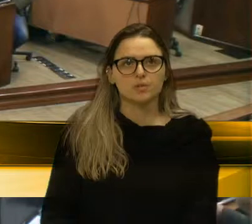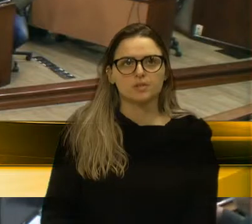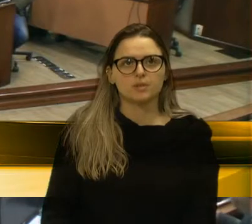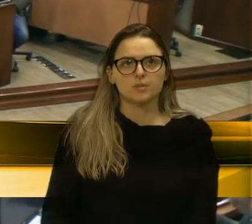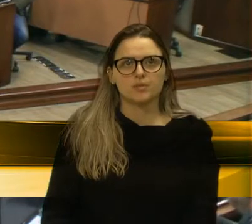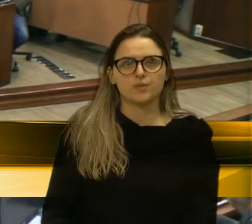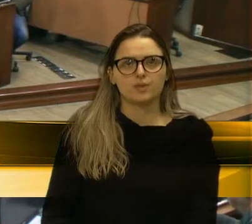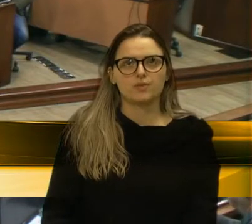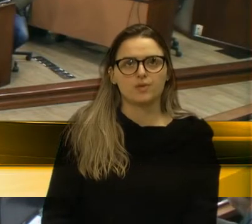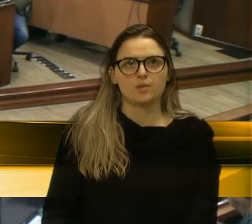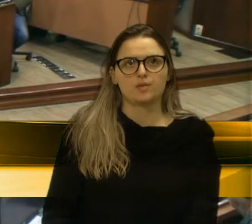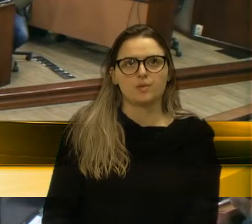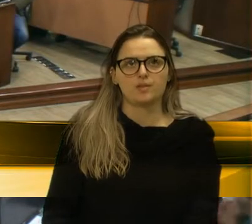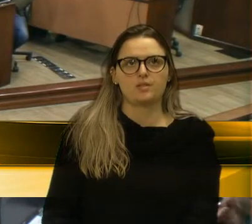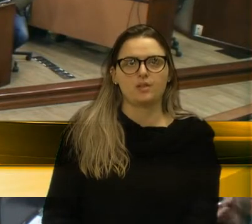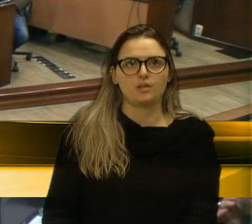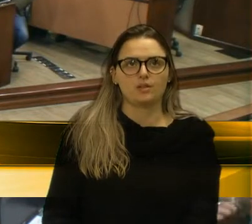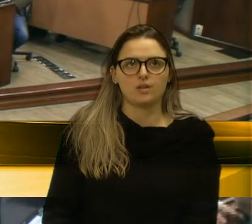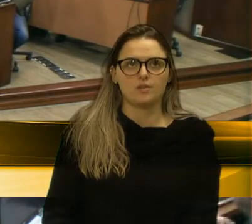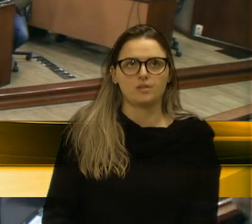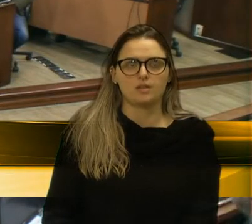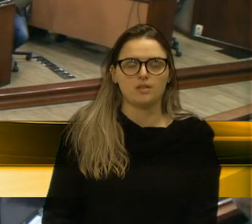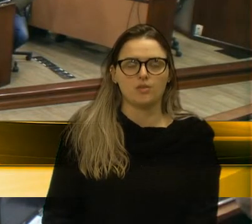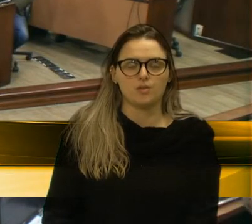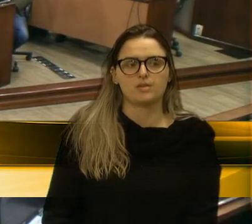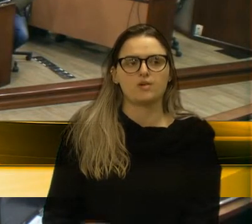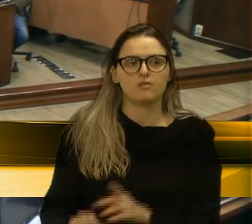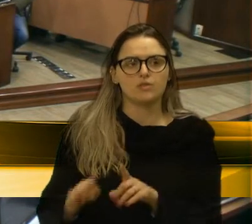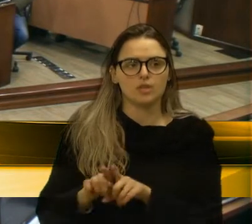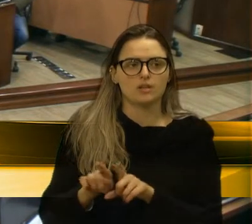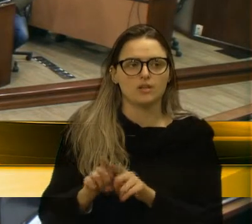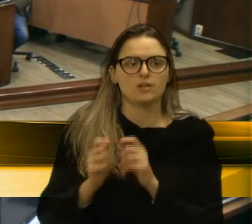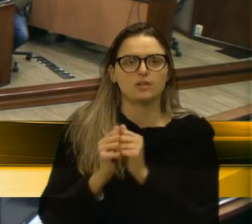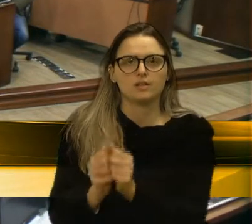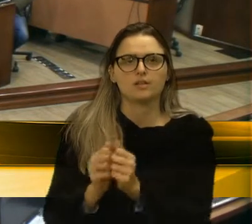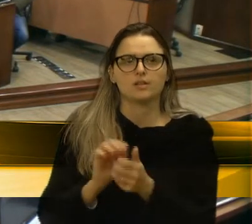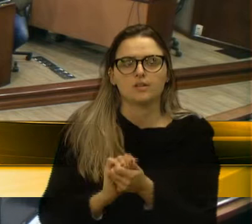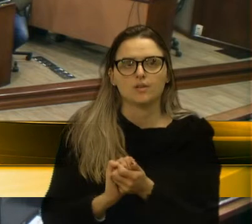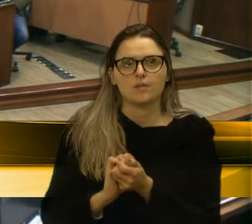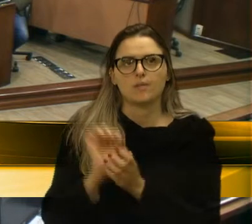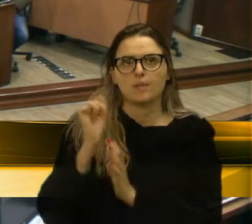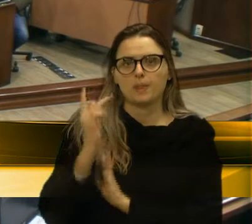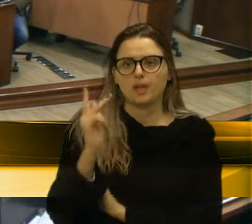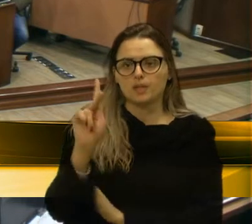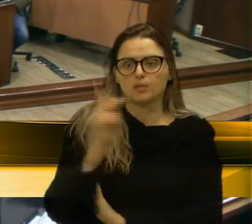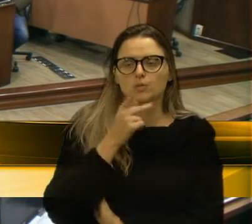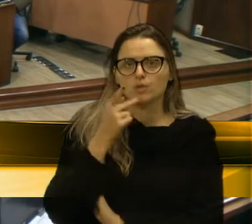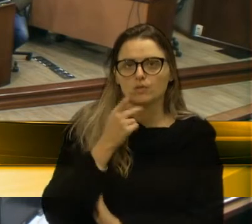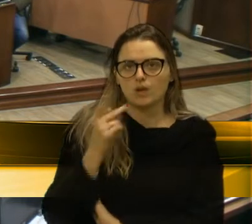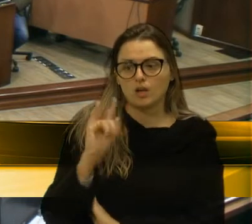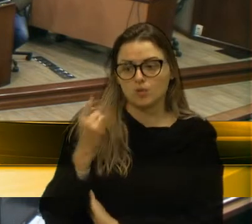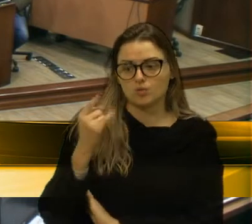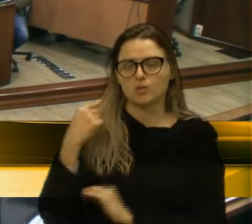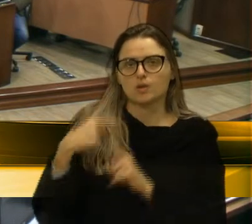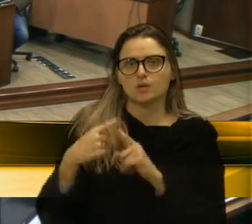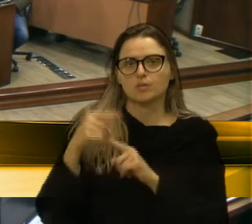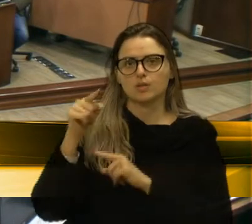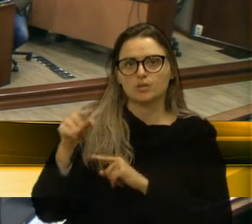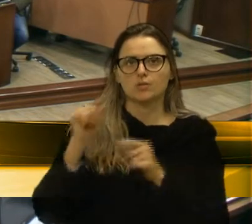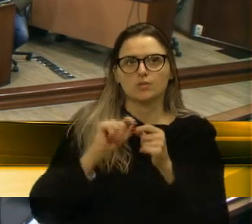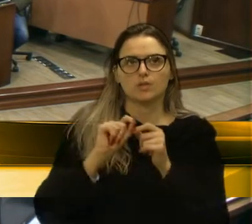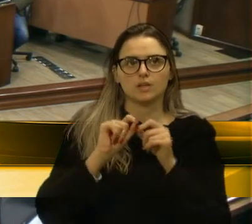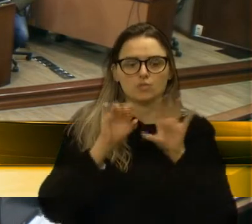Fazer o contraponto com vereador Rafael Bueno, eu só não entendi a última parte da sua fala porque a vossa excelência estruturou um